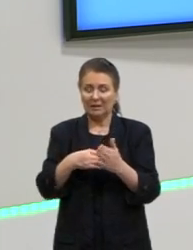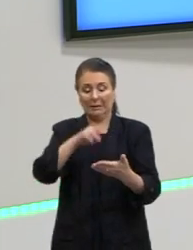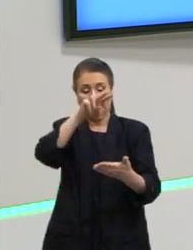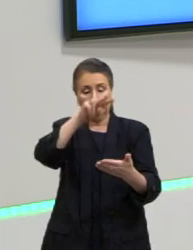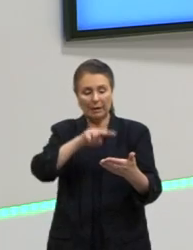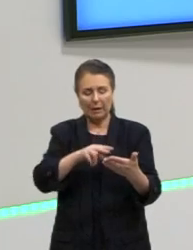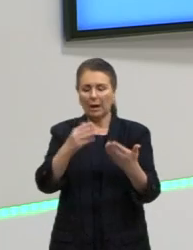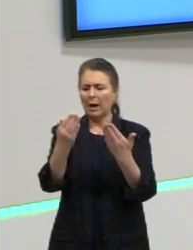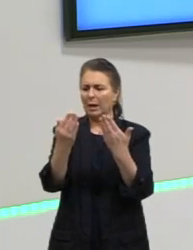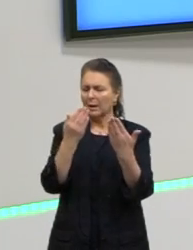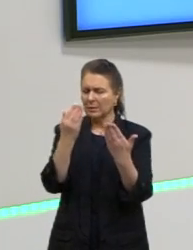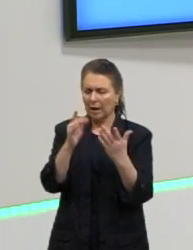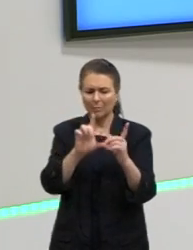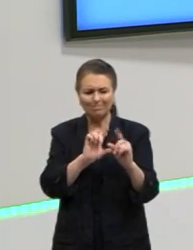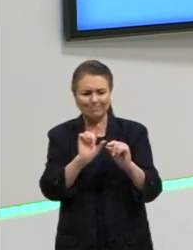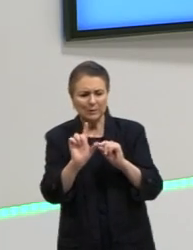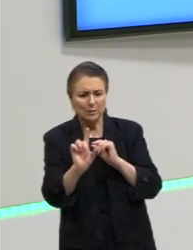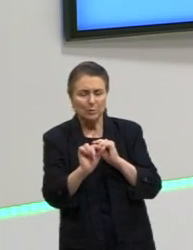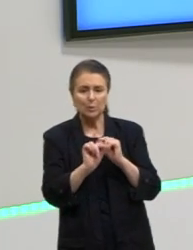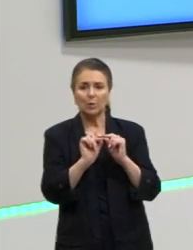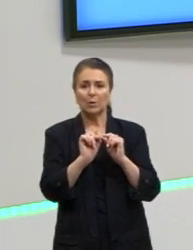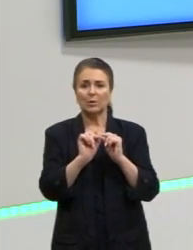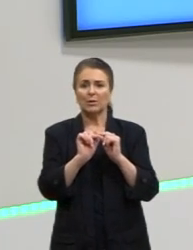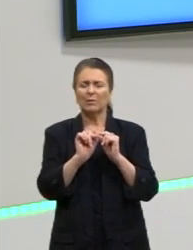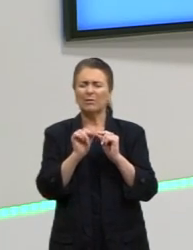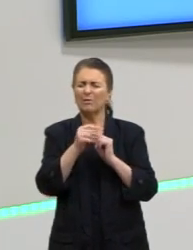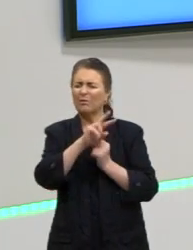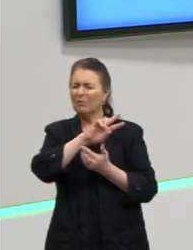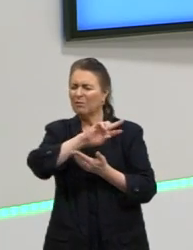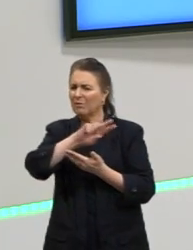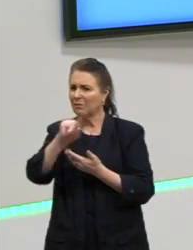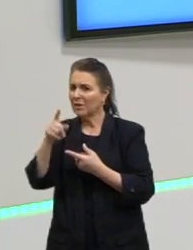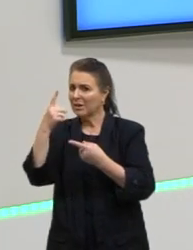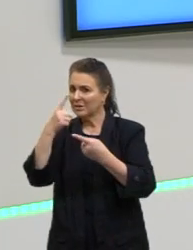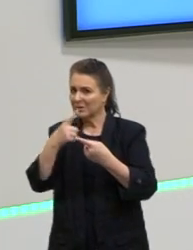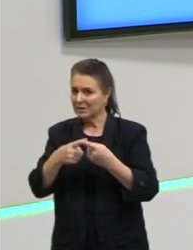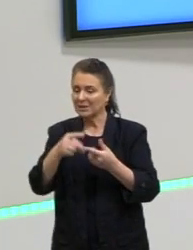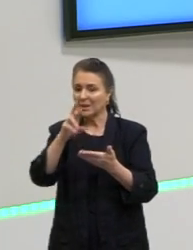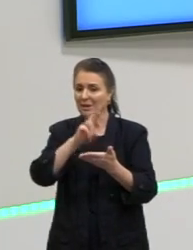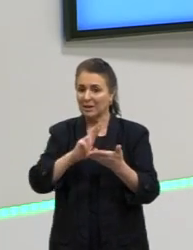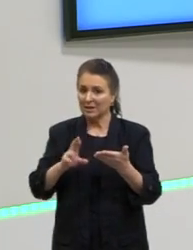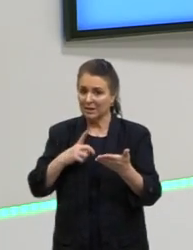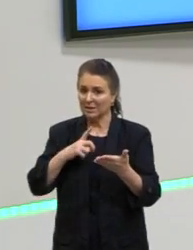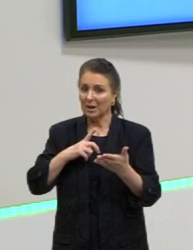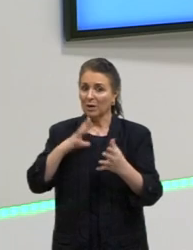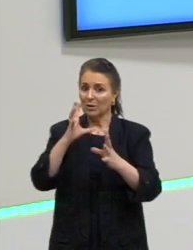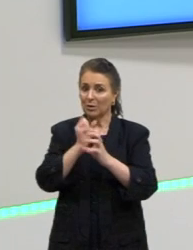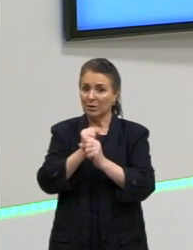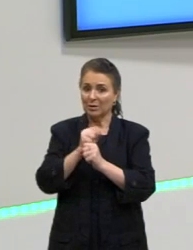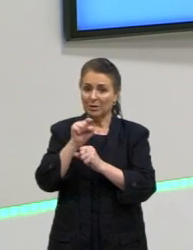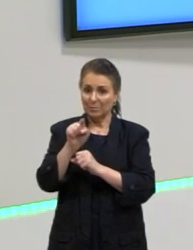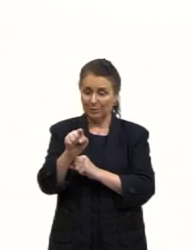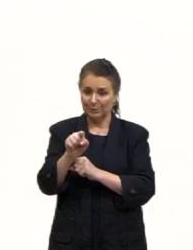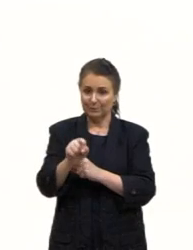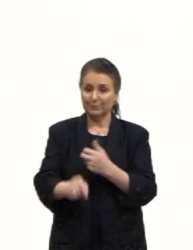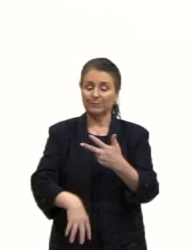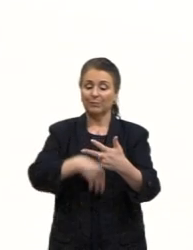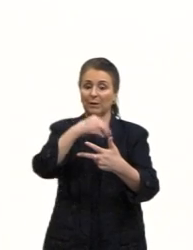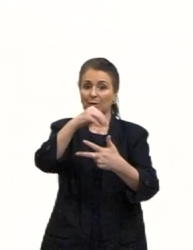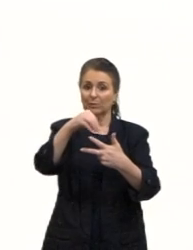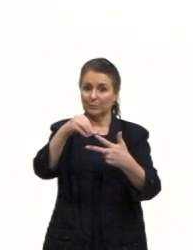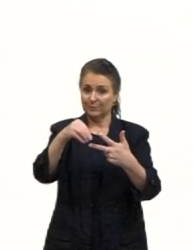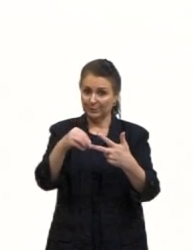percebe, marca várias vezes as redações que já tiraram essa nota mil. Muito bem, então aqui no Enem de 2019